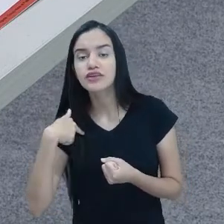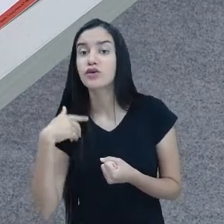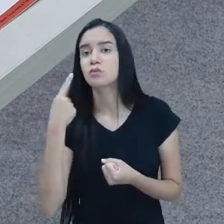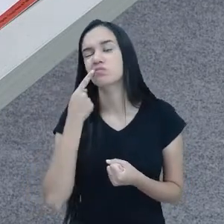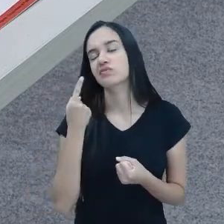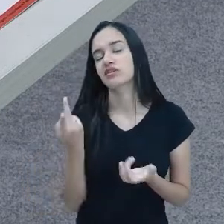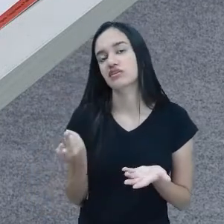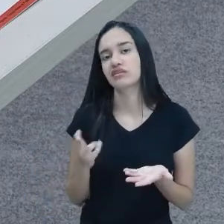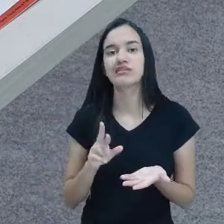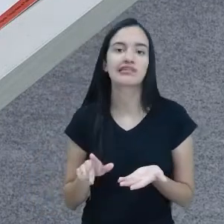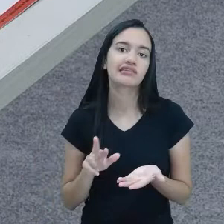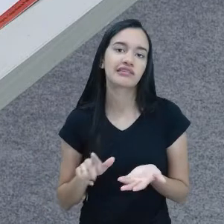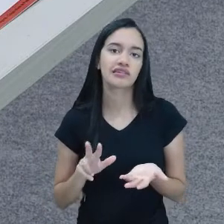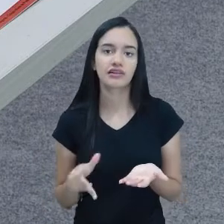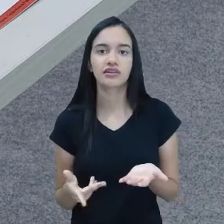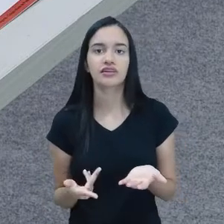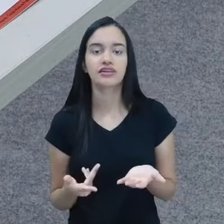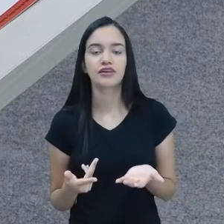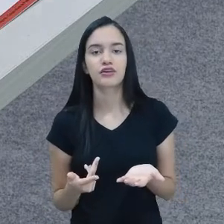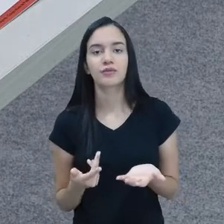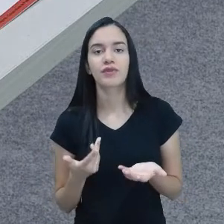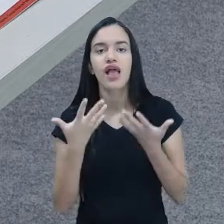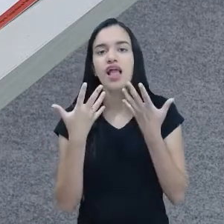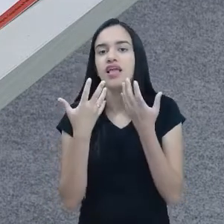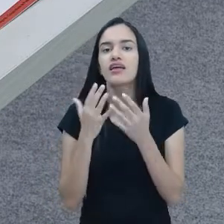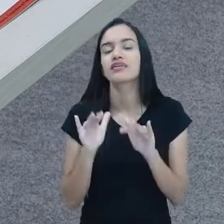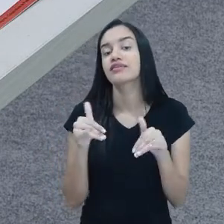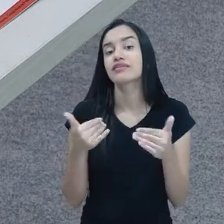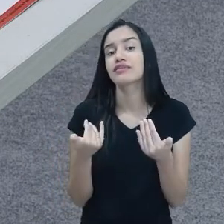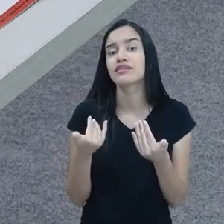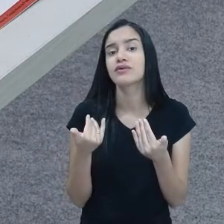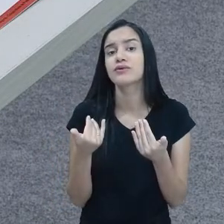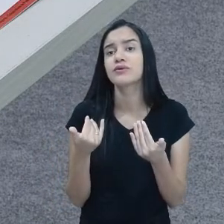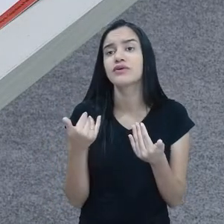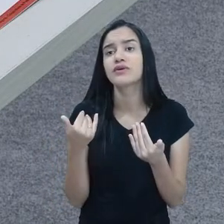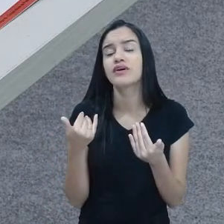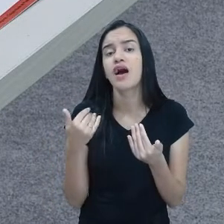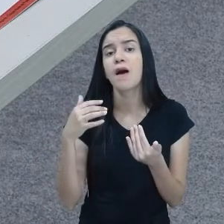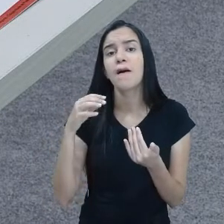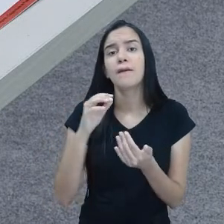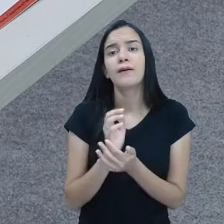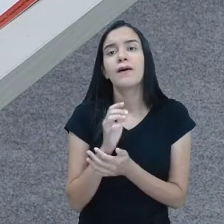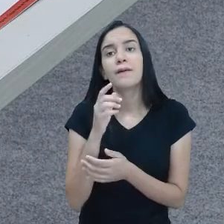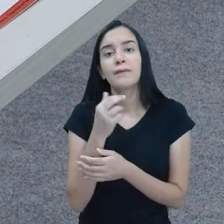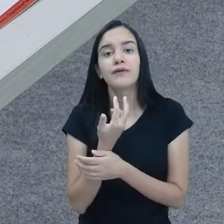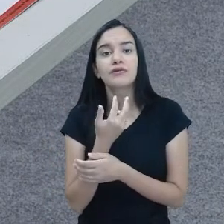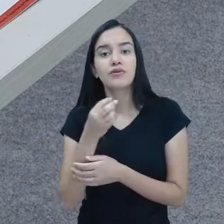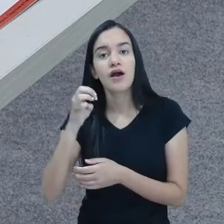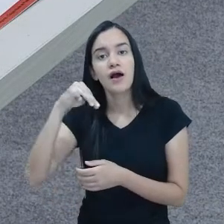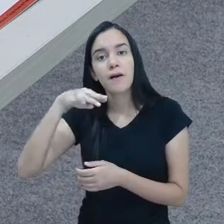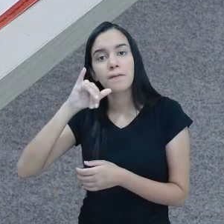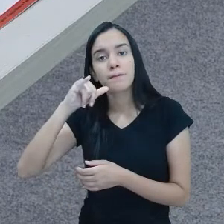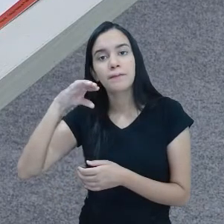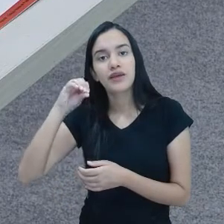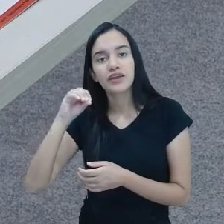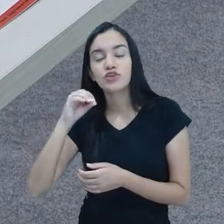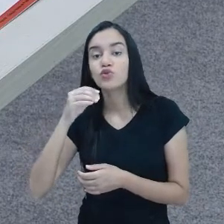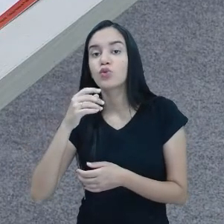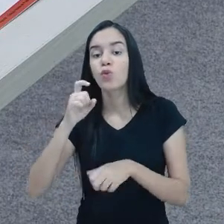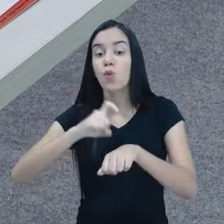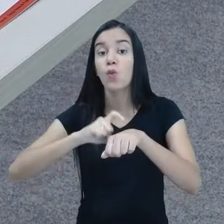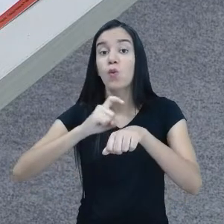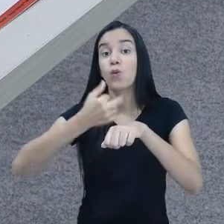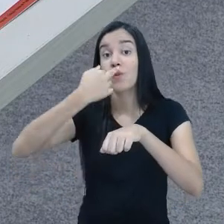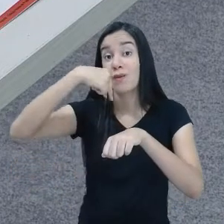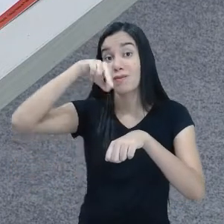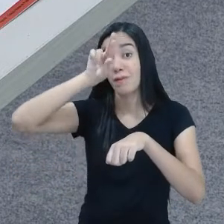Não pode ser essa? Não é. Então, começa com meio dia. Começa com o tempo, não é isso? Isso.